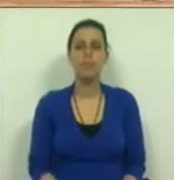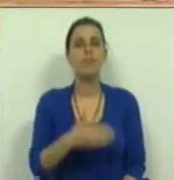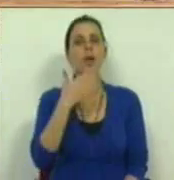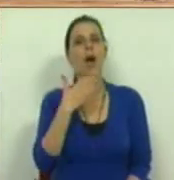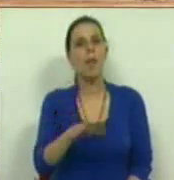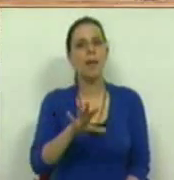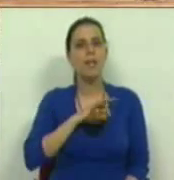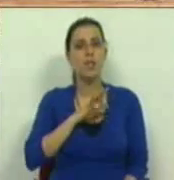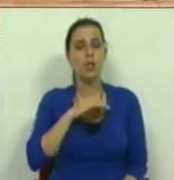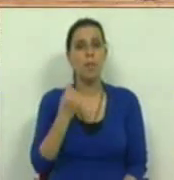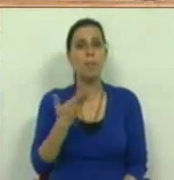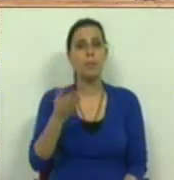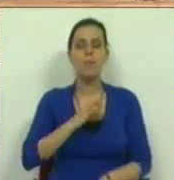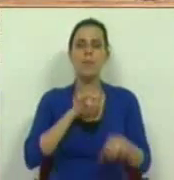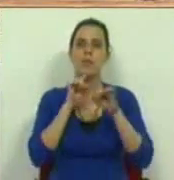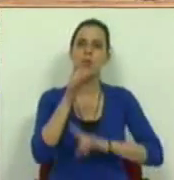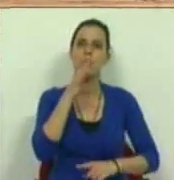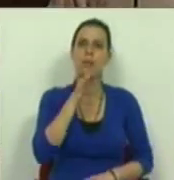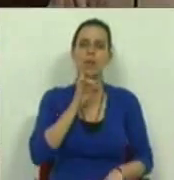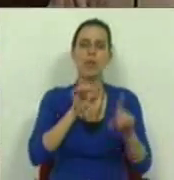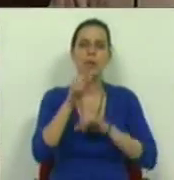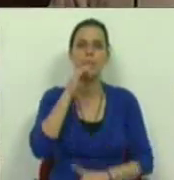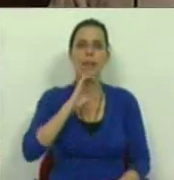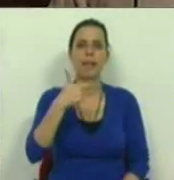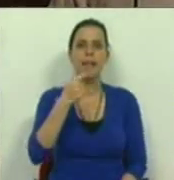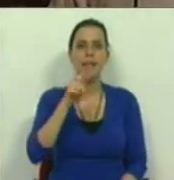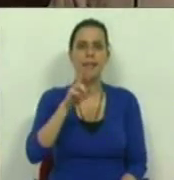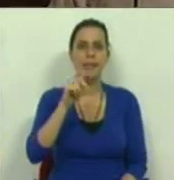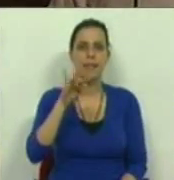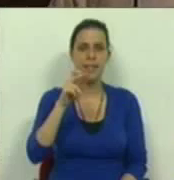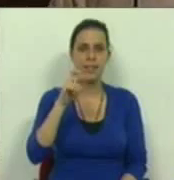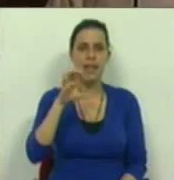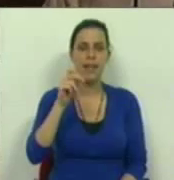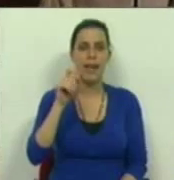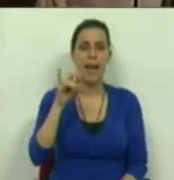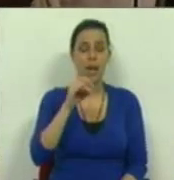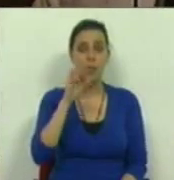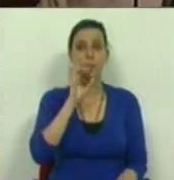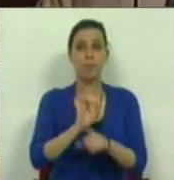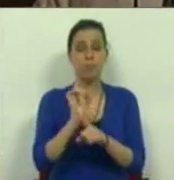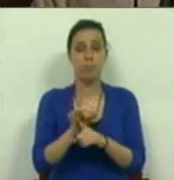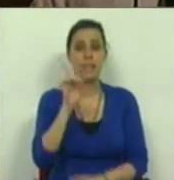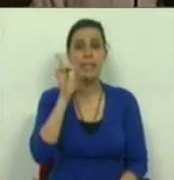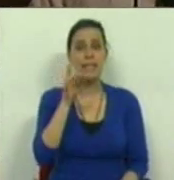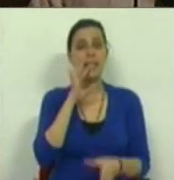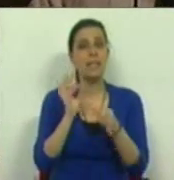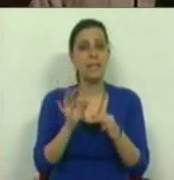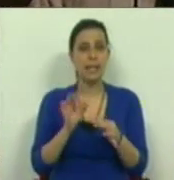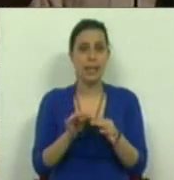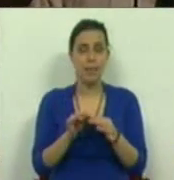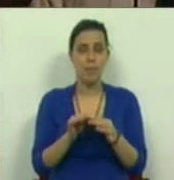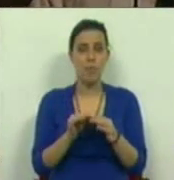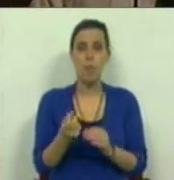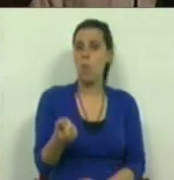Muito obrigado Sr. Presidente, Sras. e Srs. Deputados, Sra. Deputada Tereza Queiro. Quando em 6 de setembro